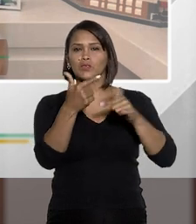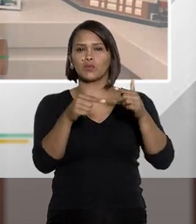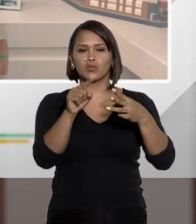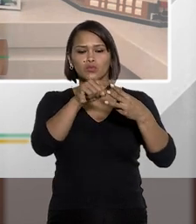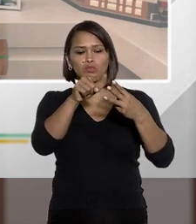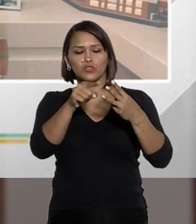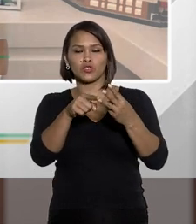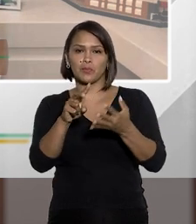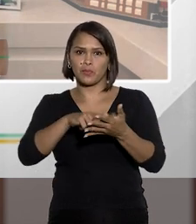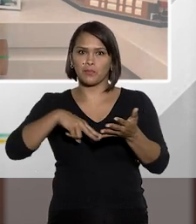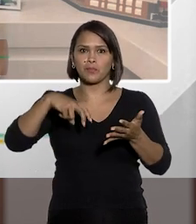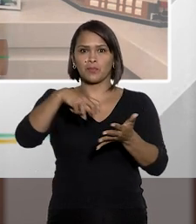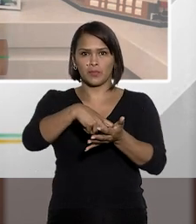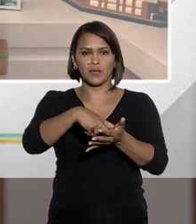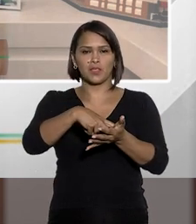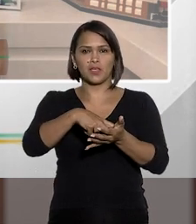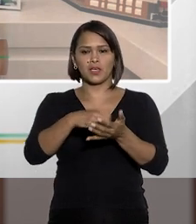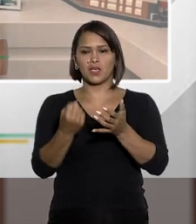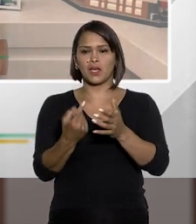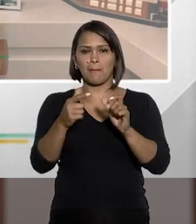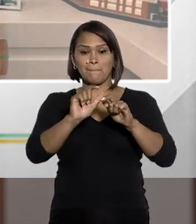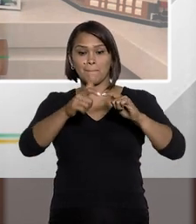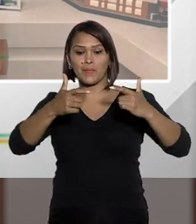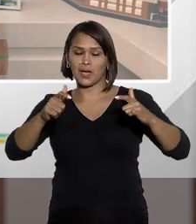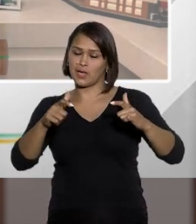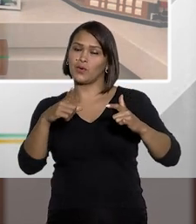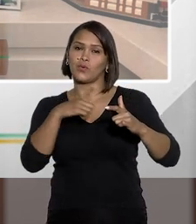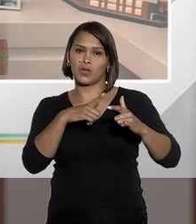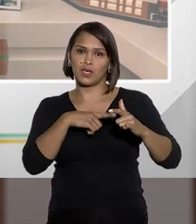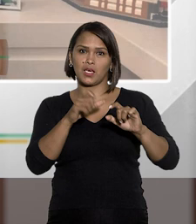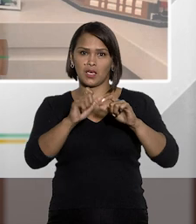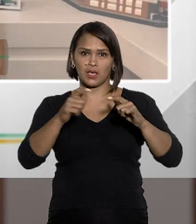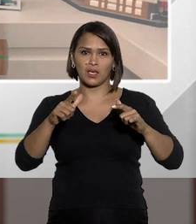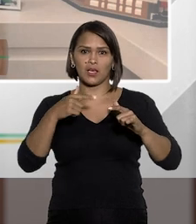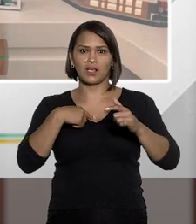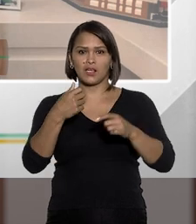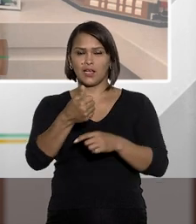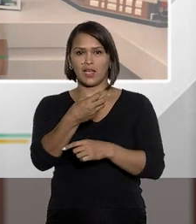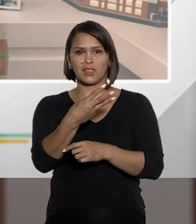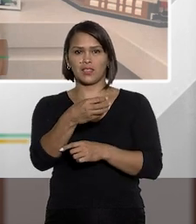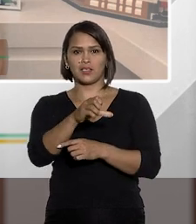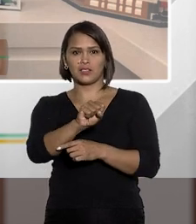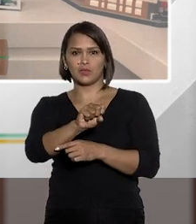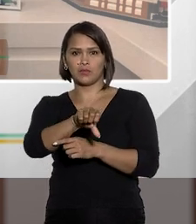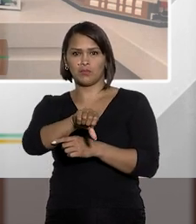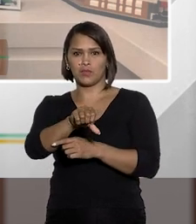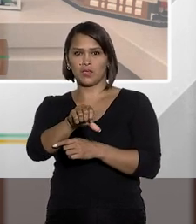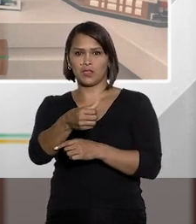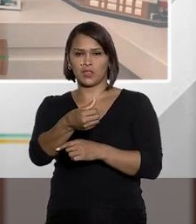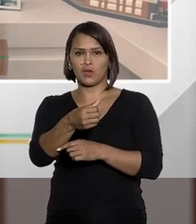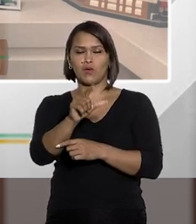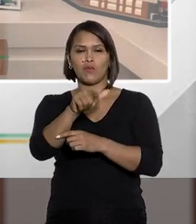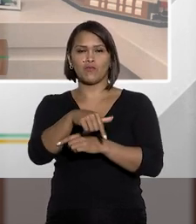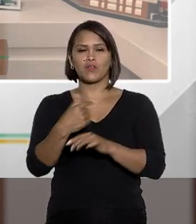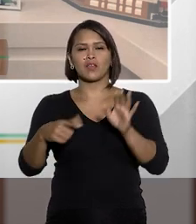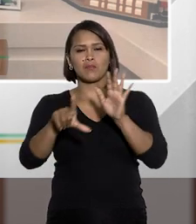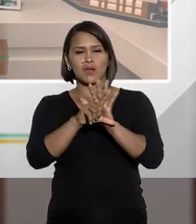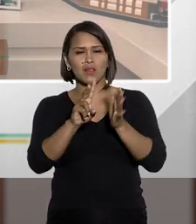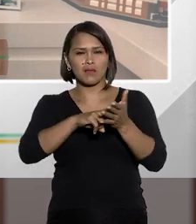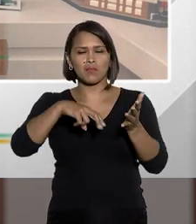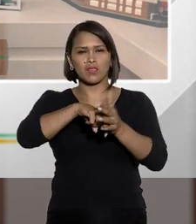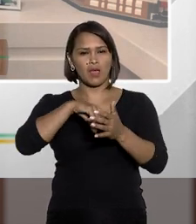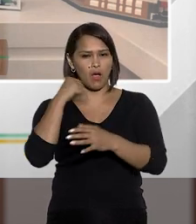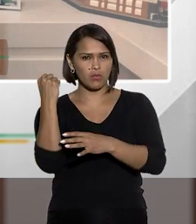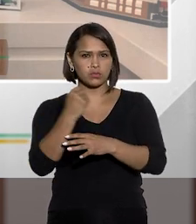Quanto aos demais tipos penais, Fátima, em sua grande maioria, a 13869, ela é uma lei